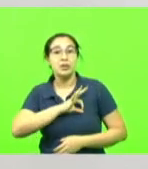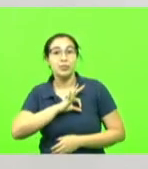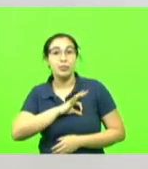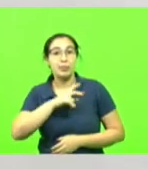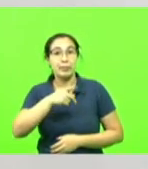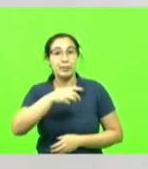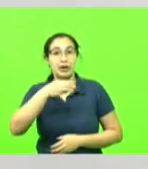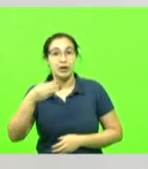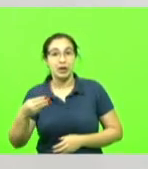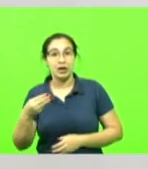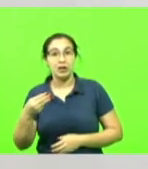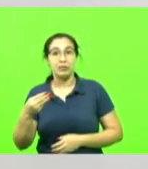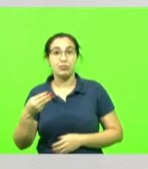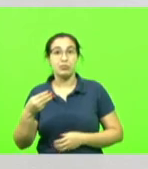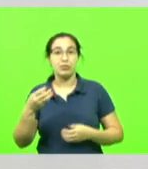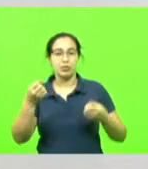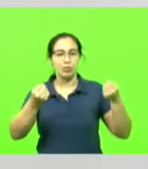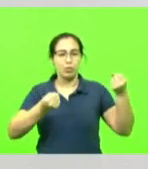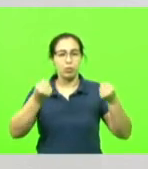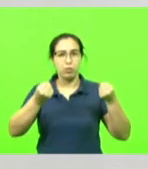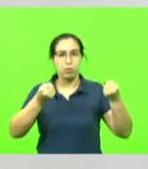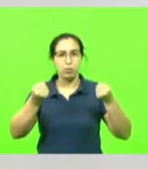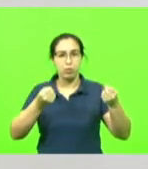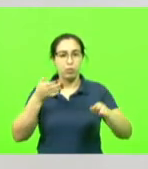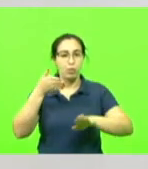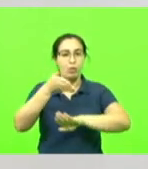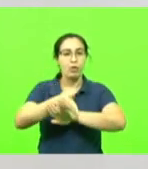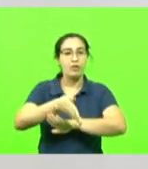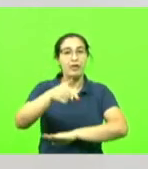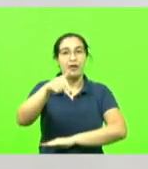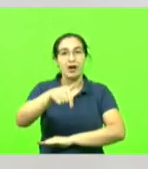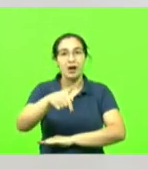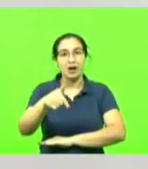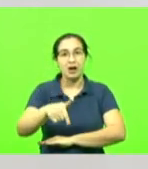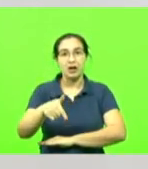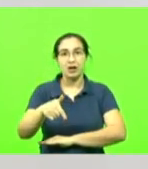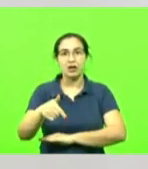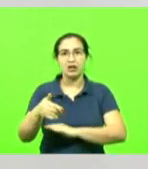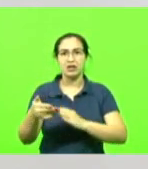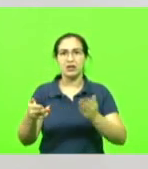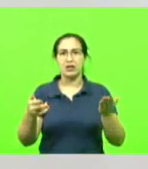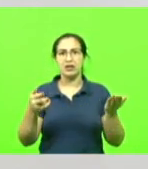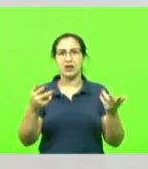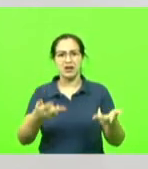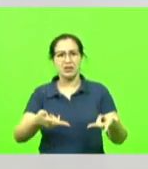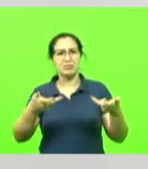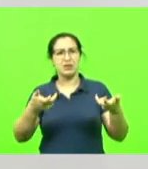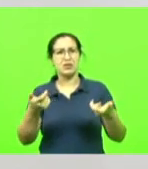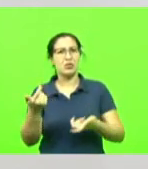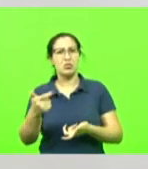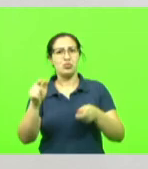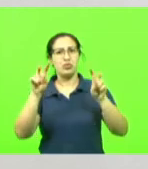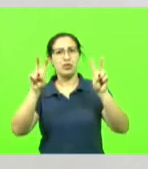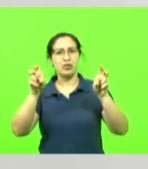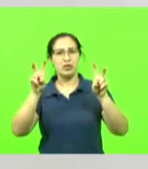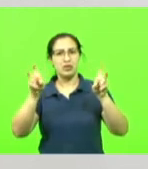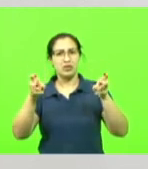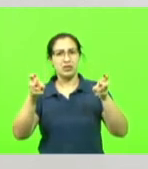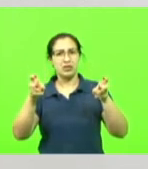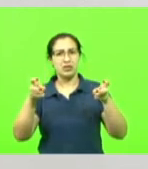manhã em Florianópolis, para ver fora de pauta o assunto. Quero fazer aqui